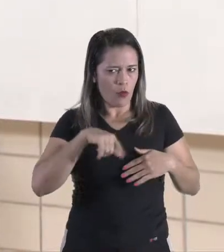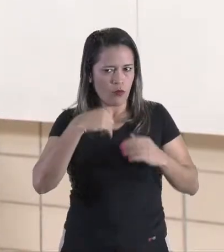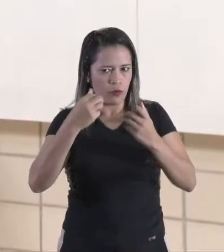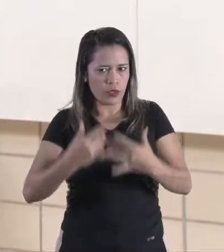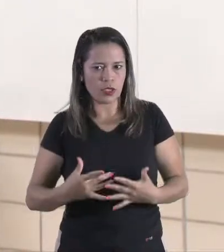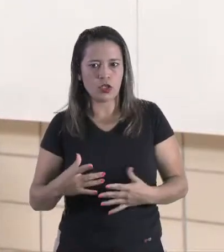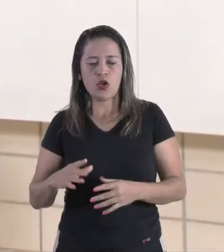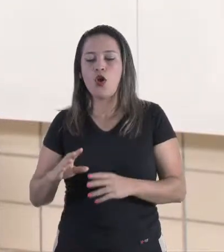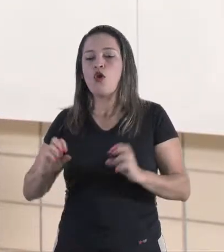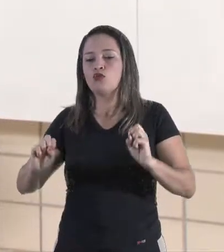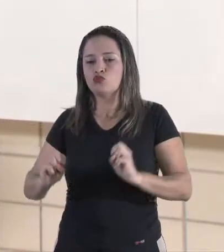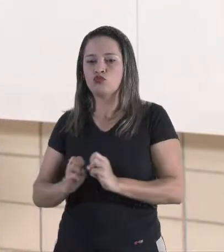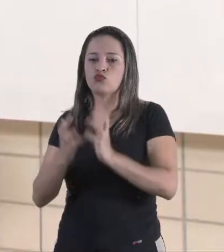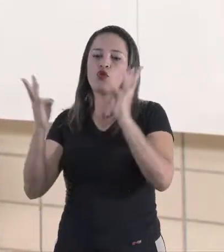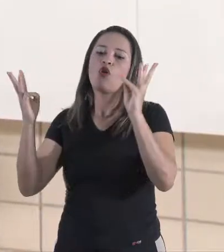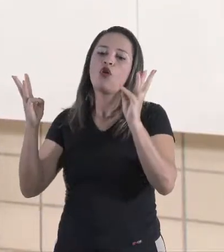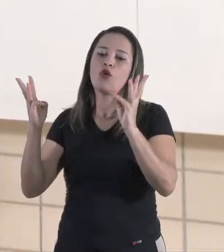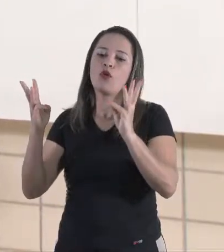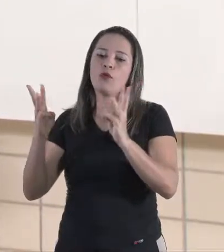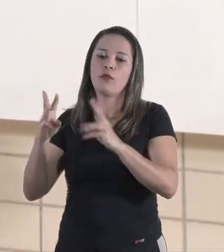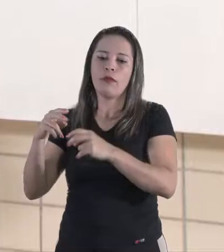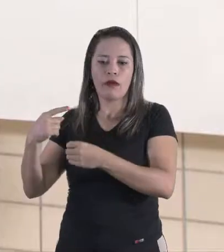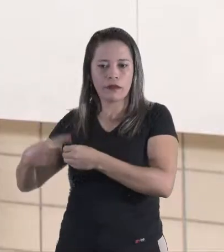shopping está lá na zona urbana.